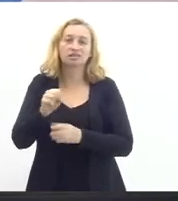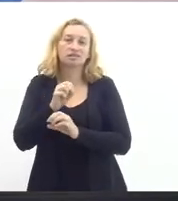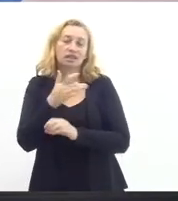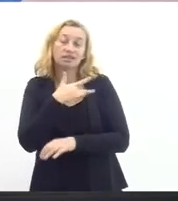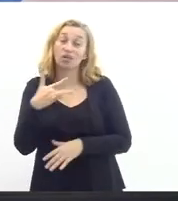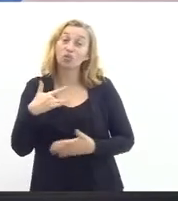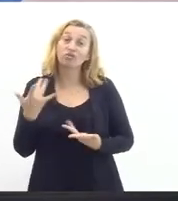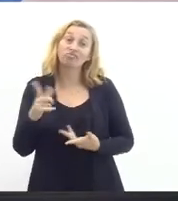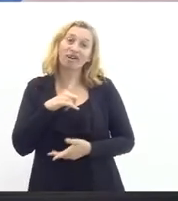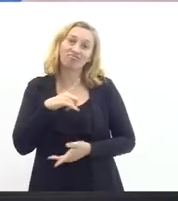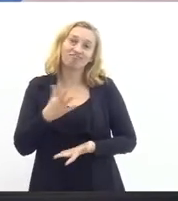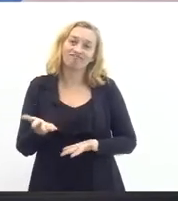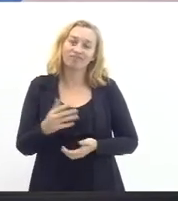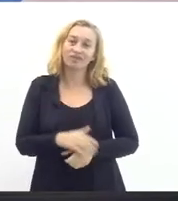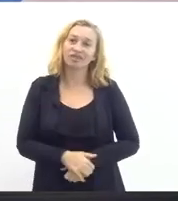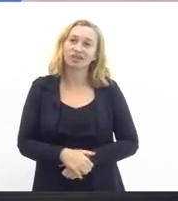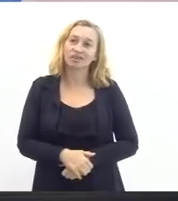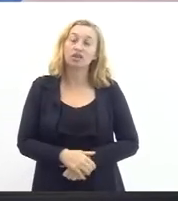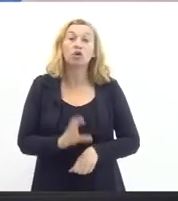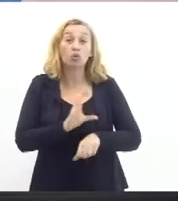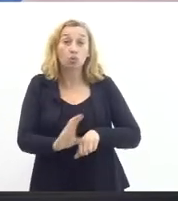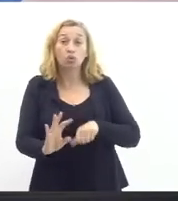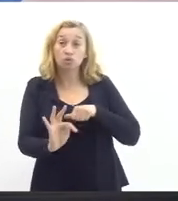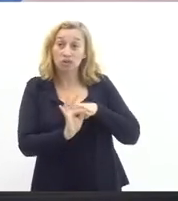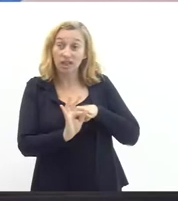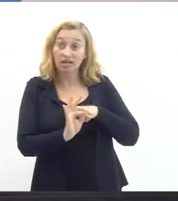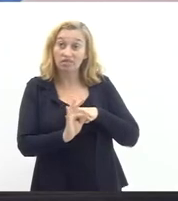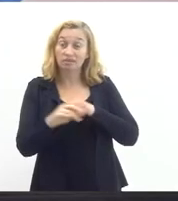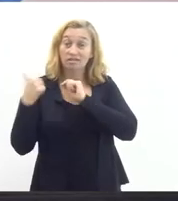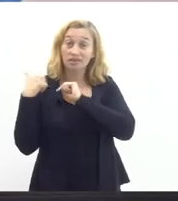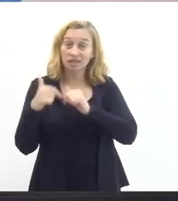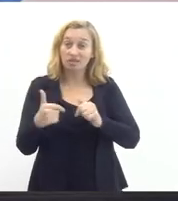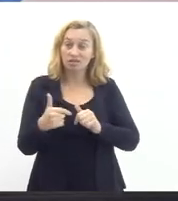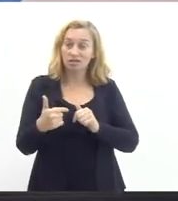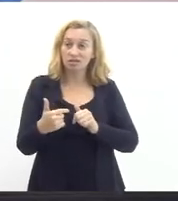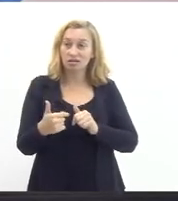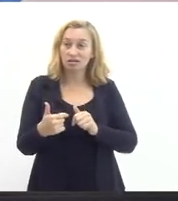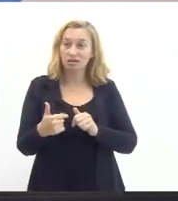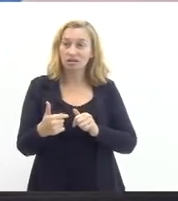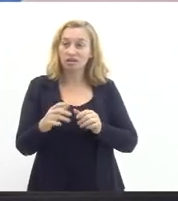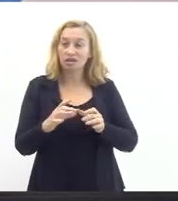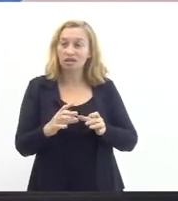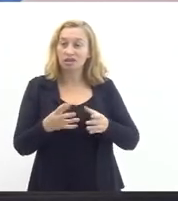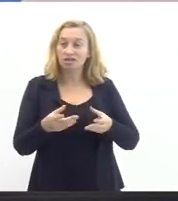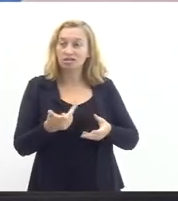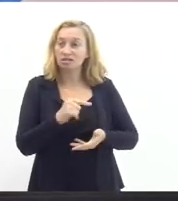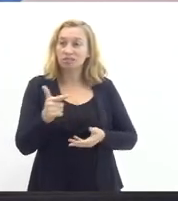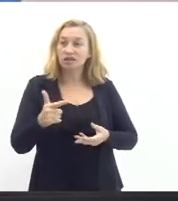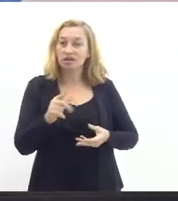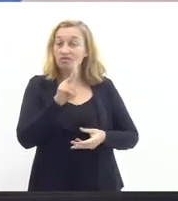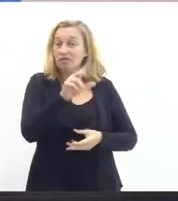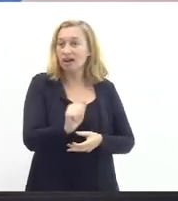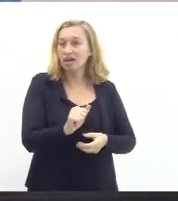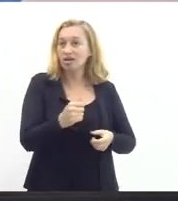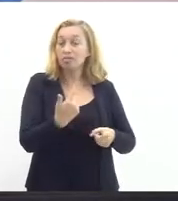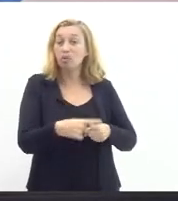de trabalho que tem a gente tem um curso técnico tradicional e que deixa de oferecer vagas porque não tem professor